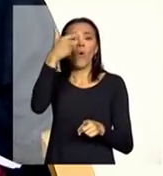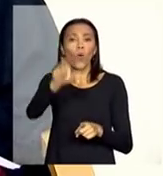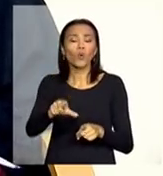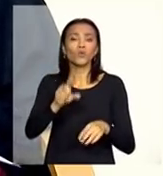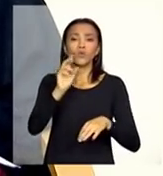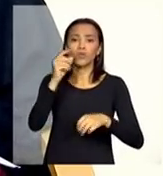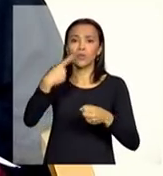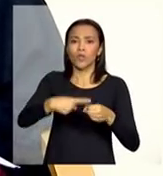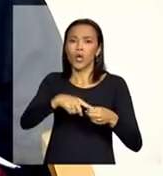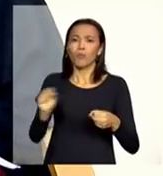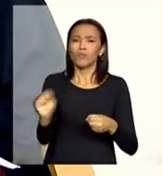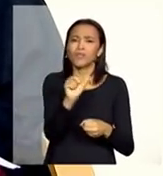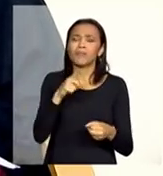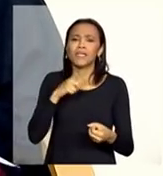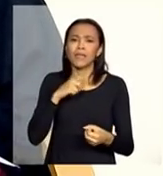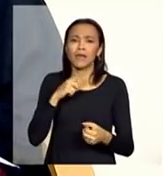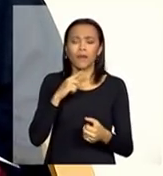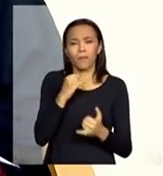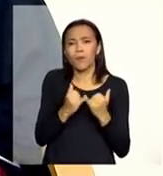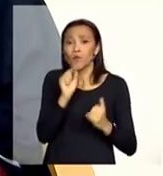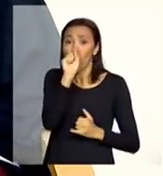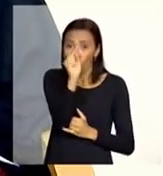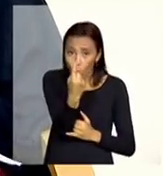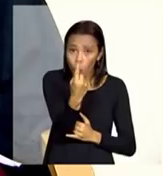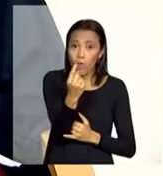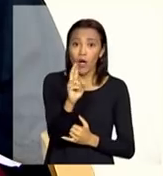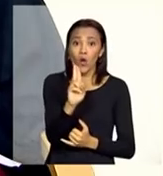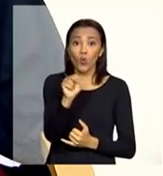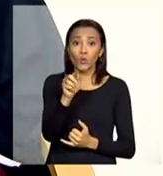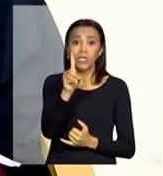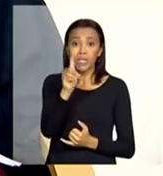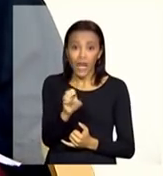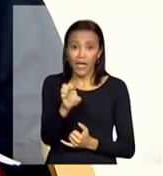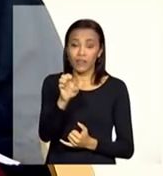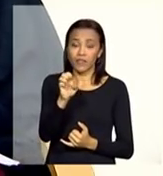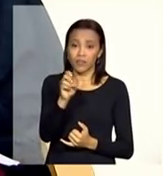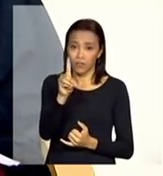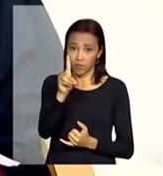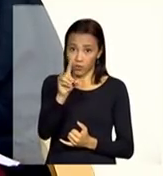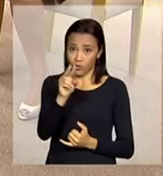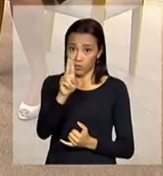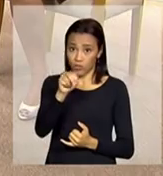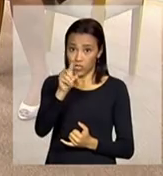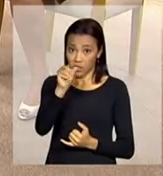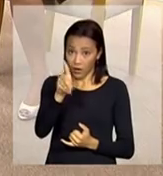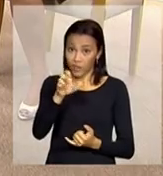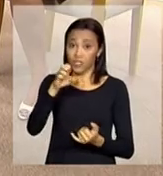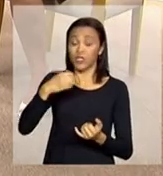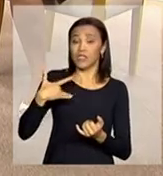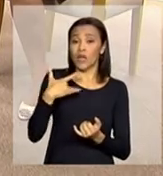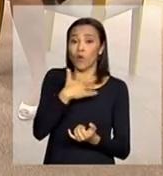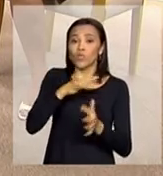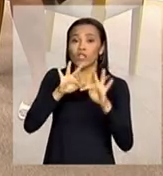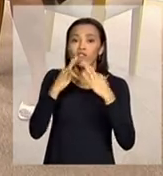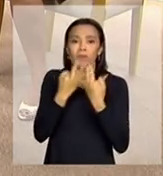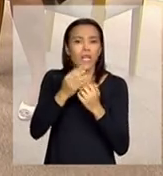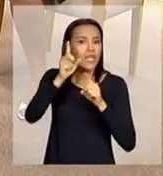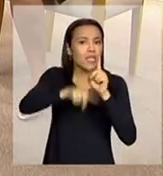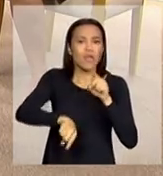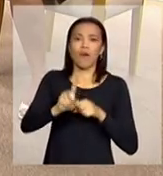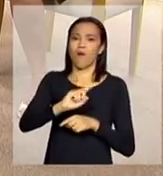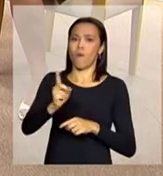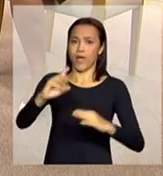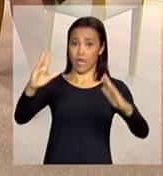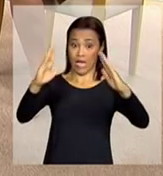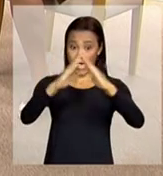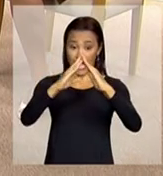alguma unidade da saúde da família porque nós como nós queremos dizer aqui não é para a residência inclusiva ser uma